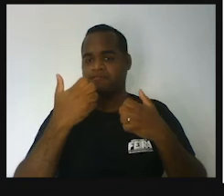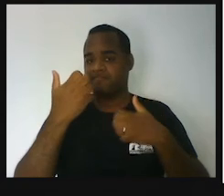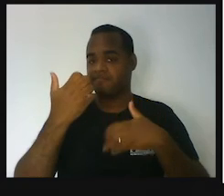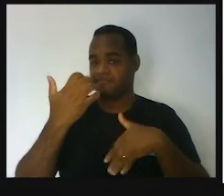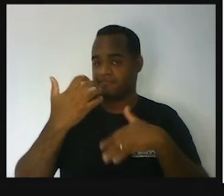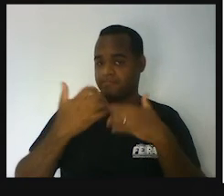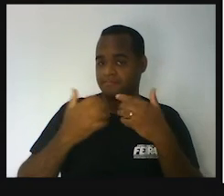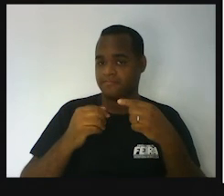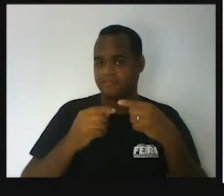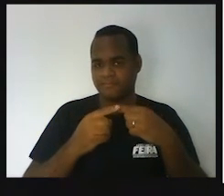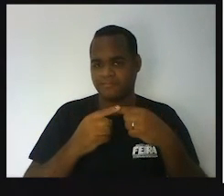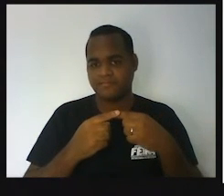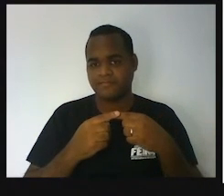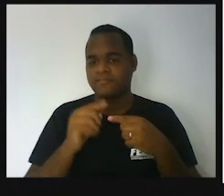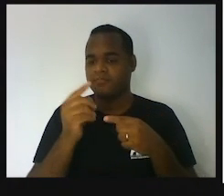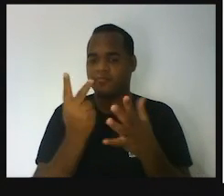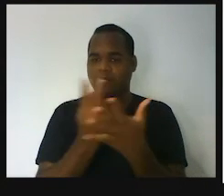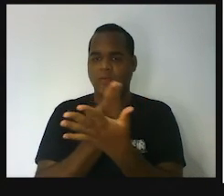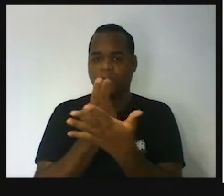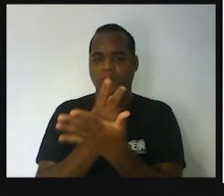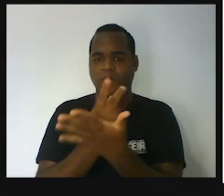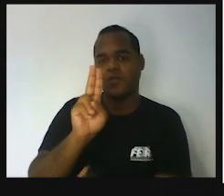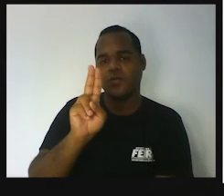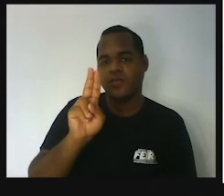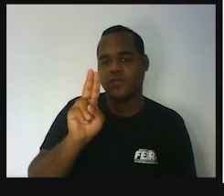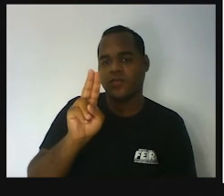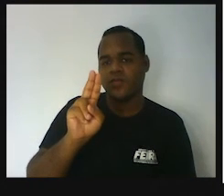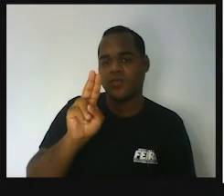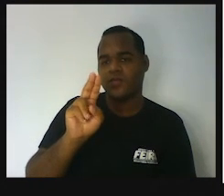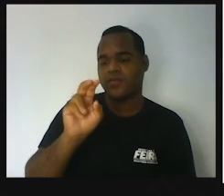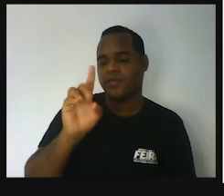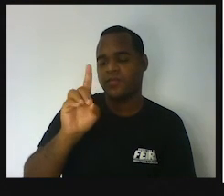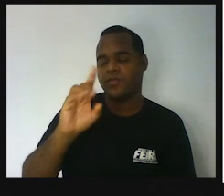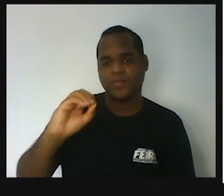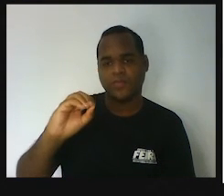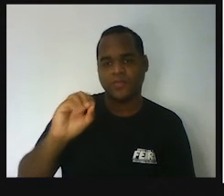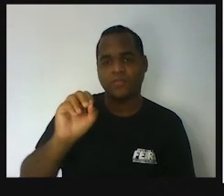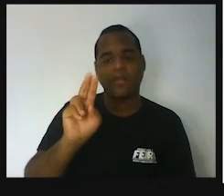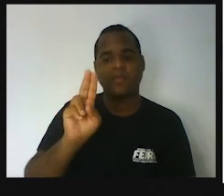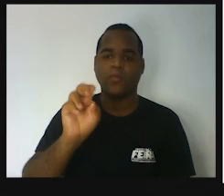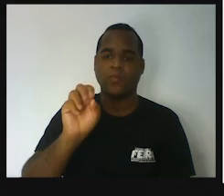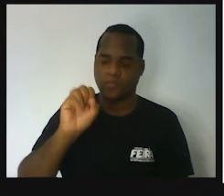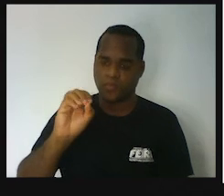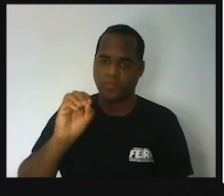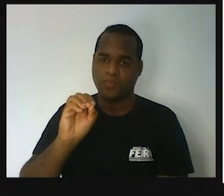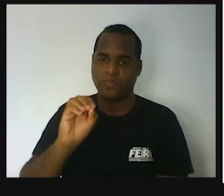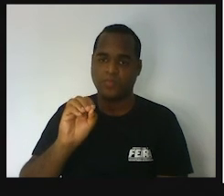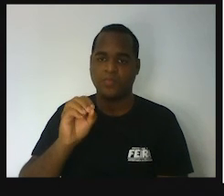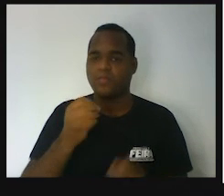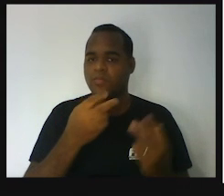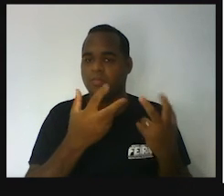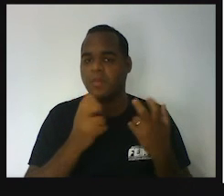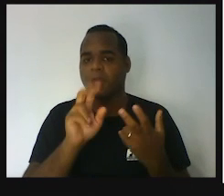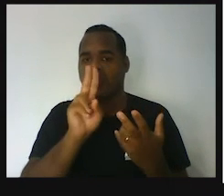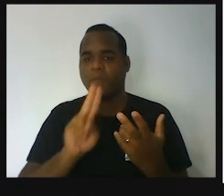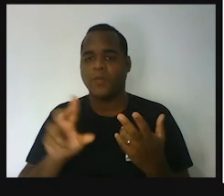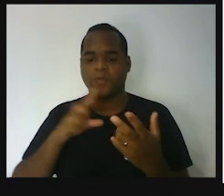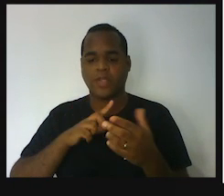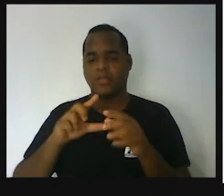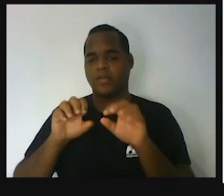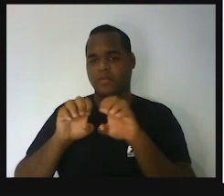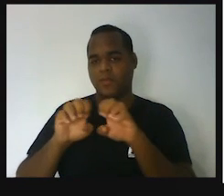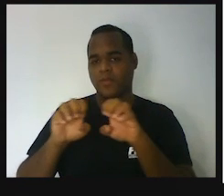tem um errinho aqui tá? Tá udo mas na verdade é uso. Desculpem. Perceber o uso de